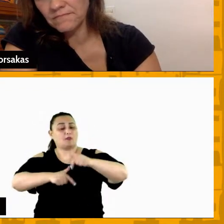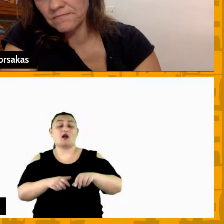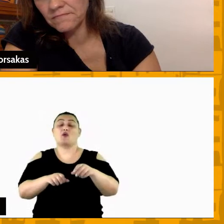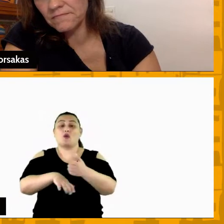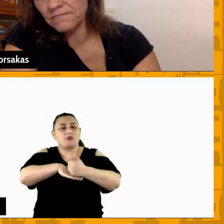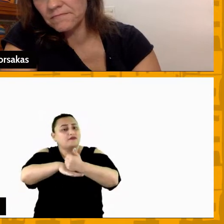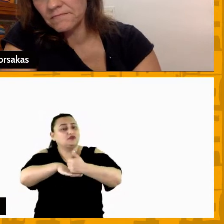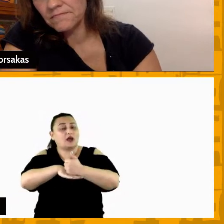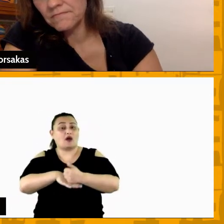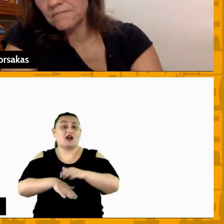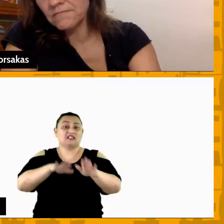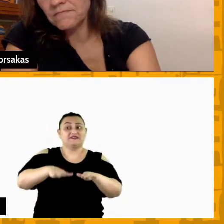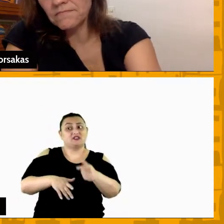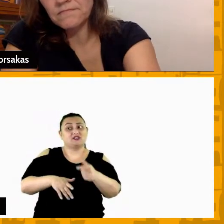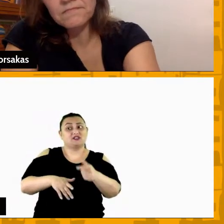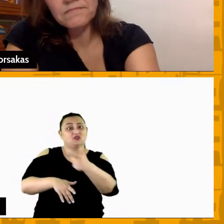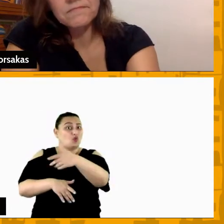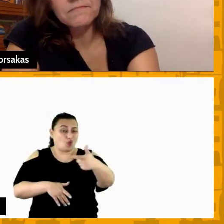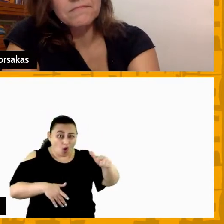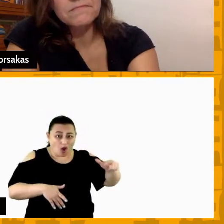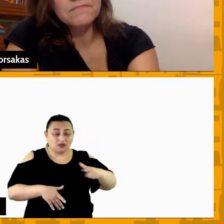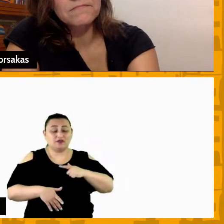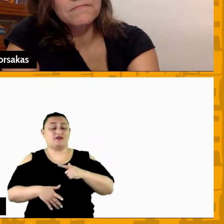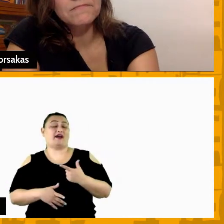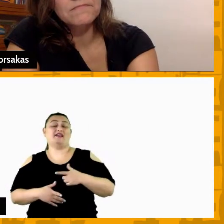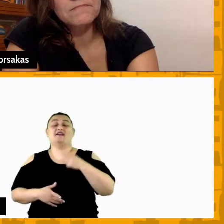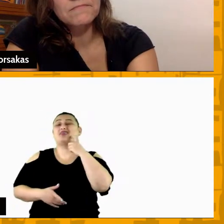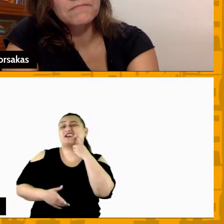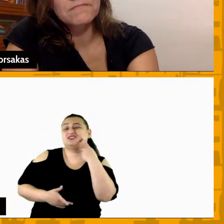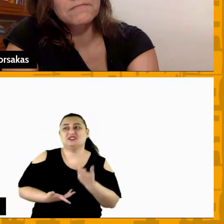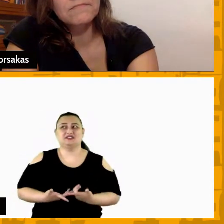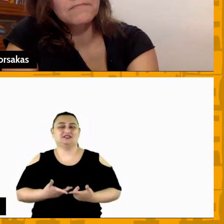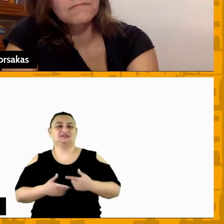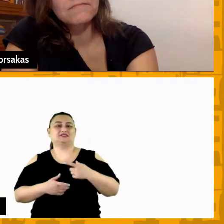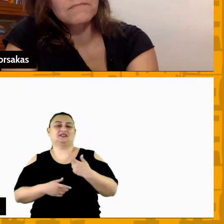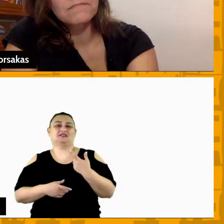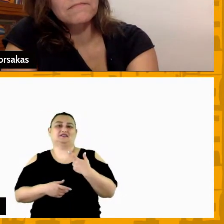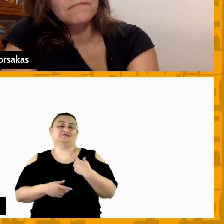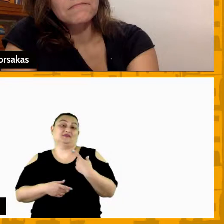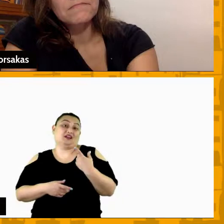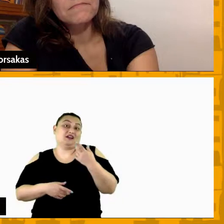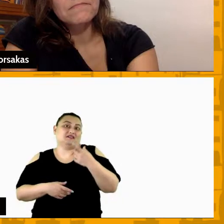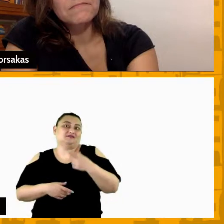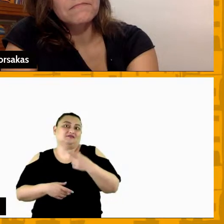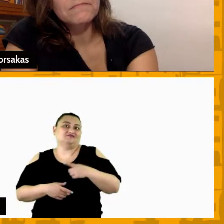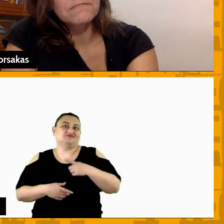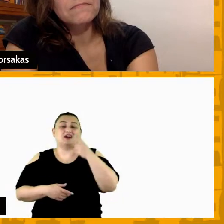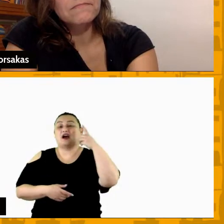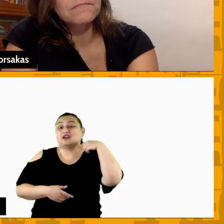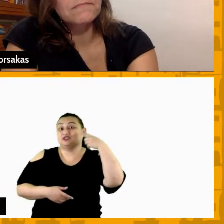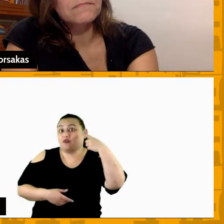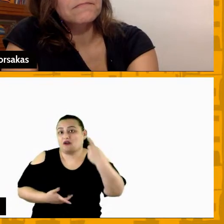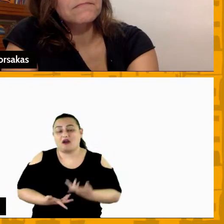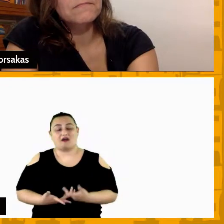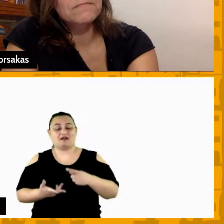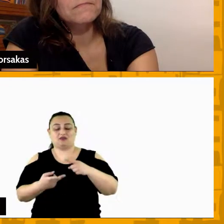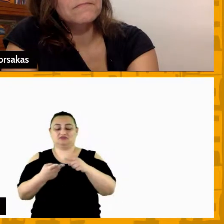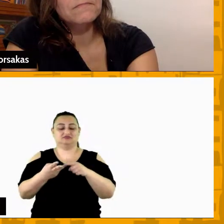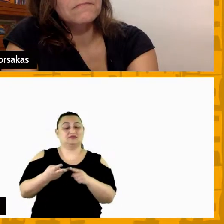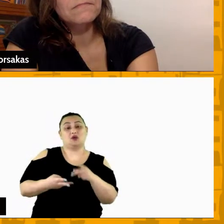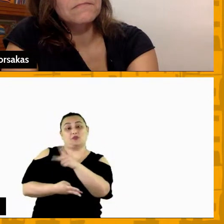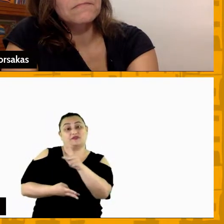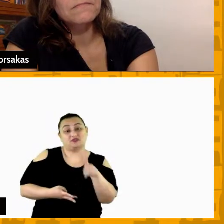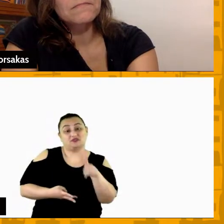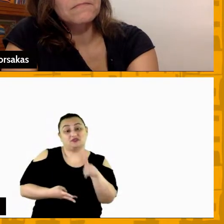advogado enfim professor de educação física qualquer que seja a profissão então é importante que a gente tenha bem claro